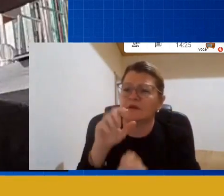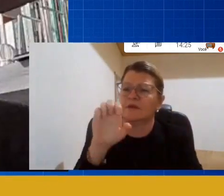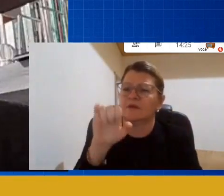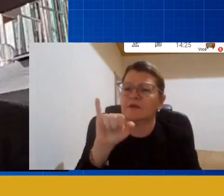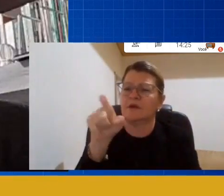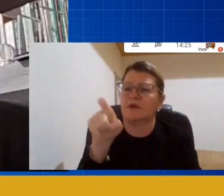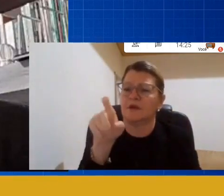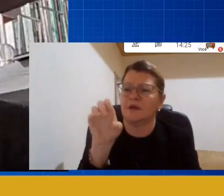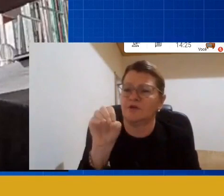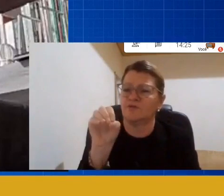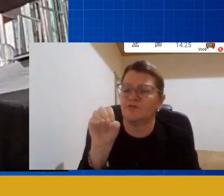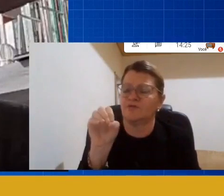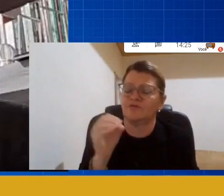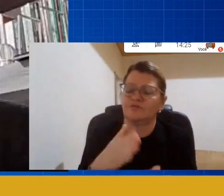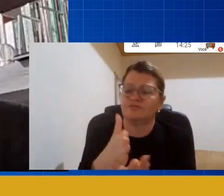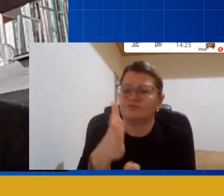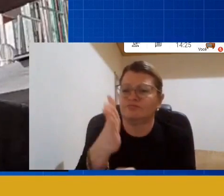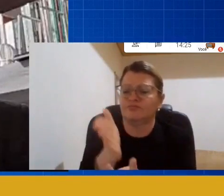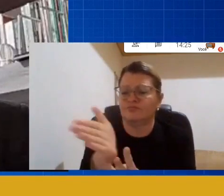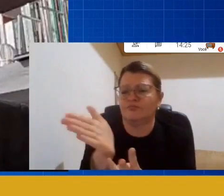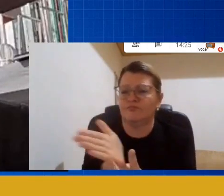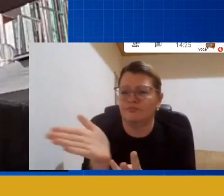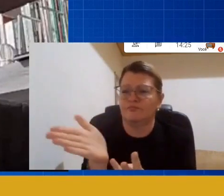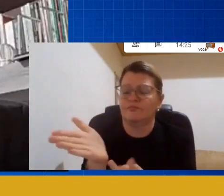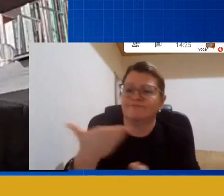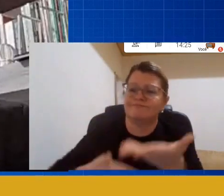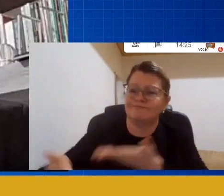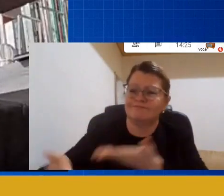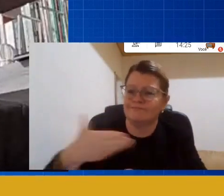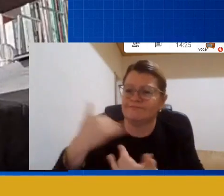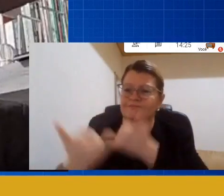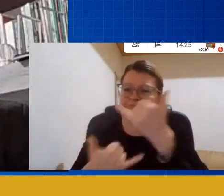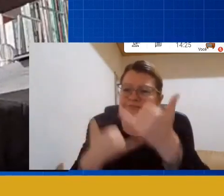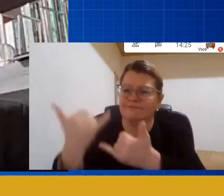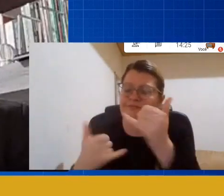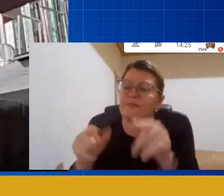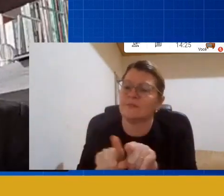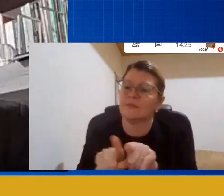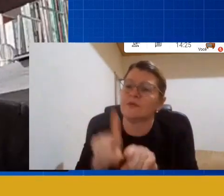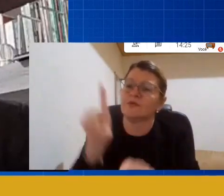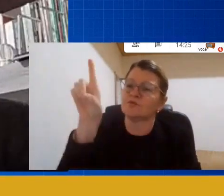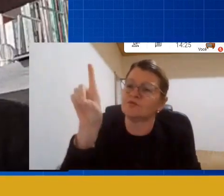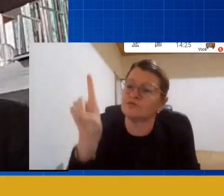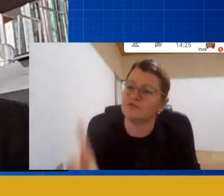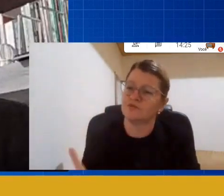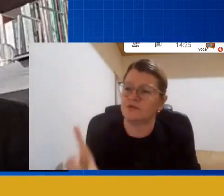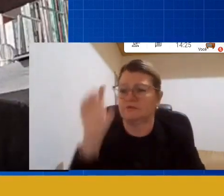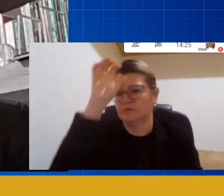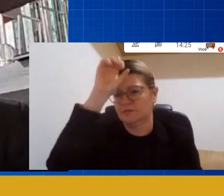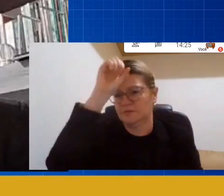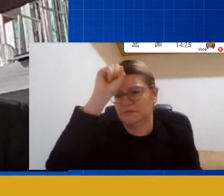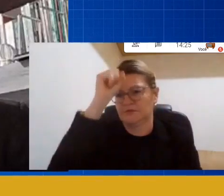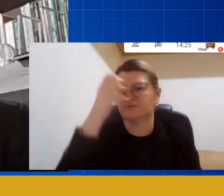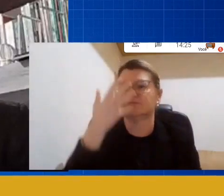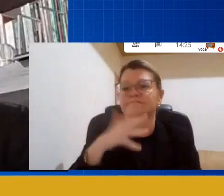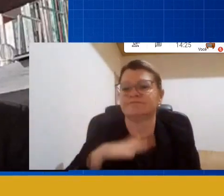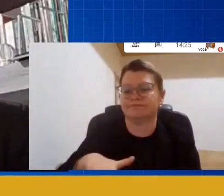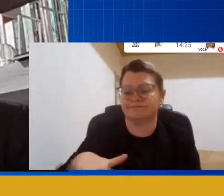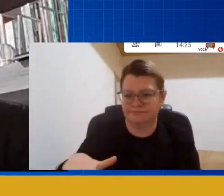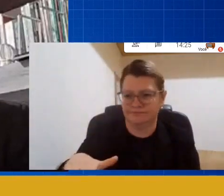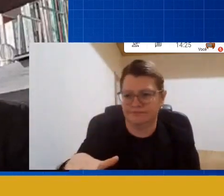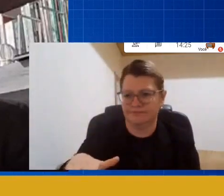interações e brincadeiras, até os direitos de aprendizagem de uma criança. de certa forma,